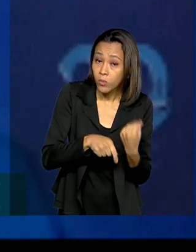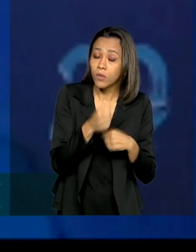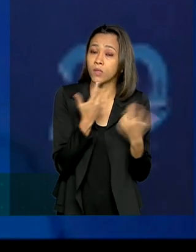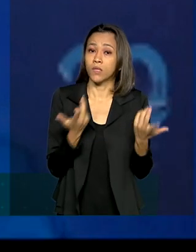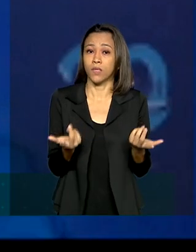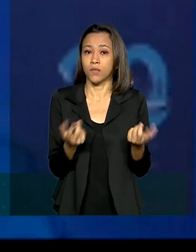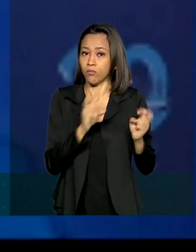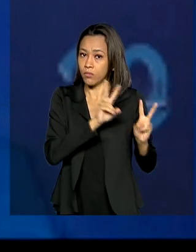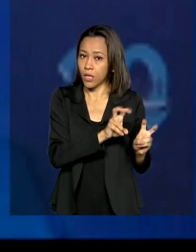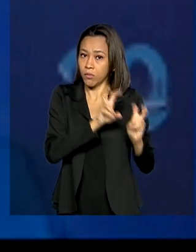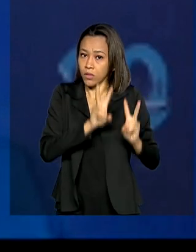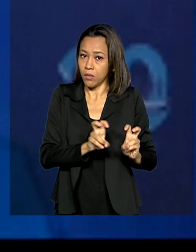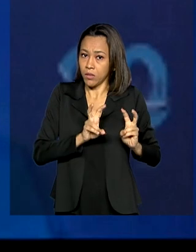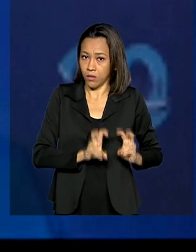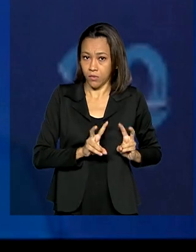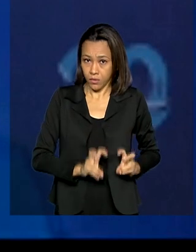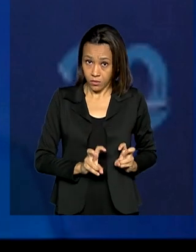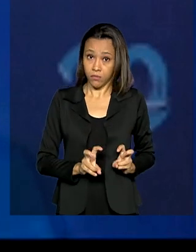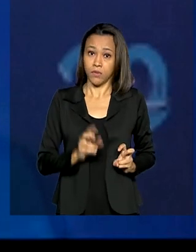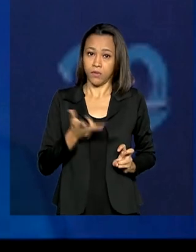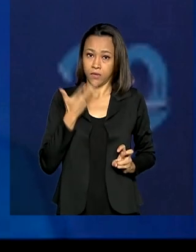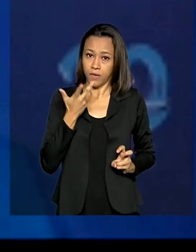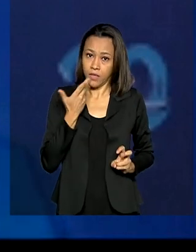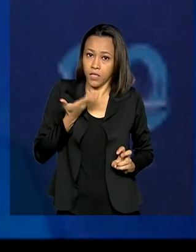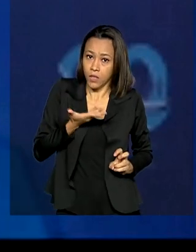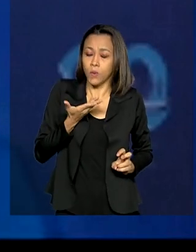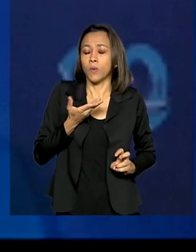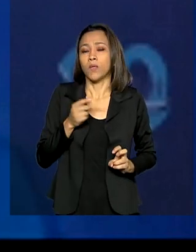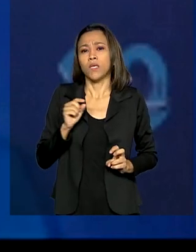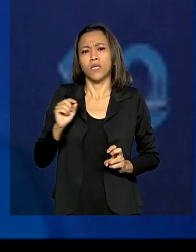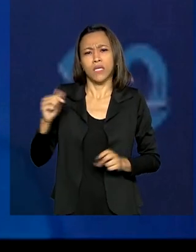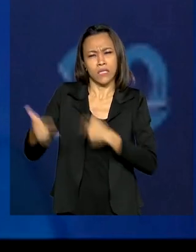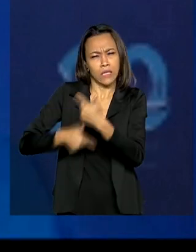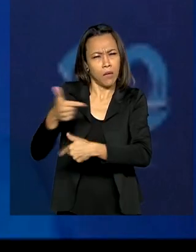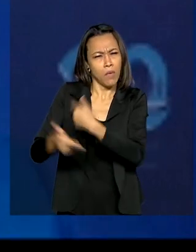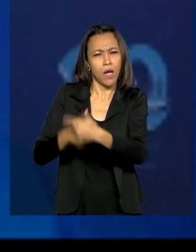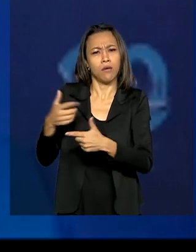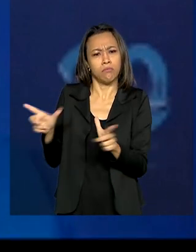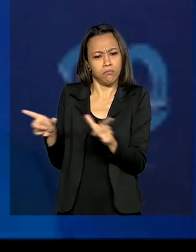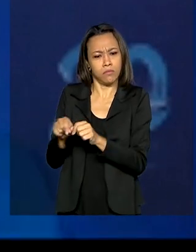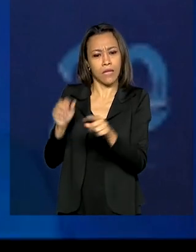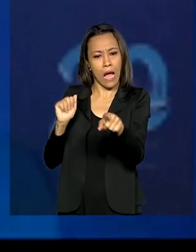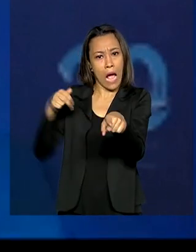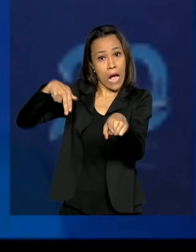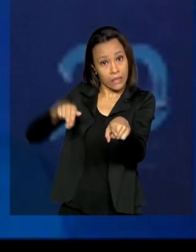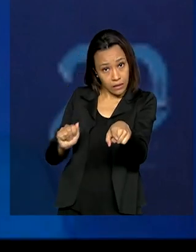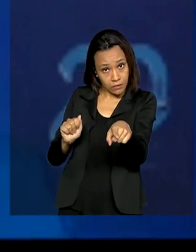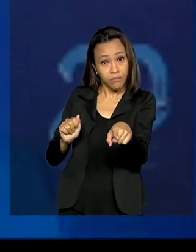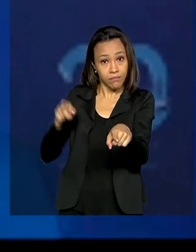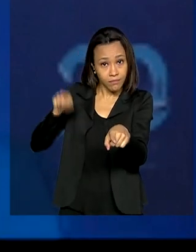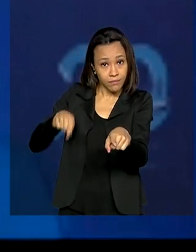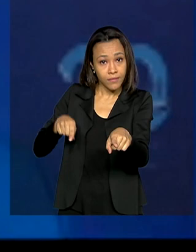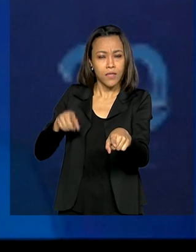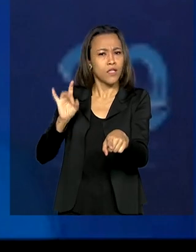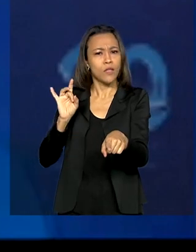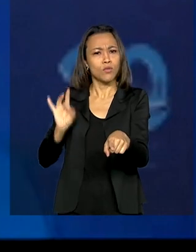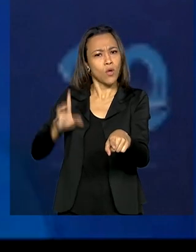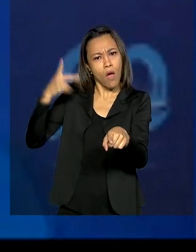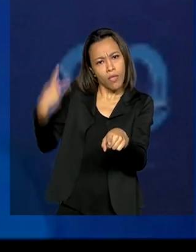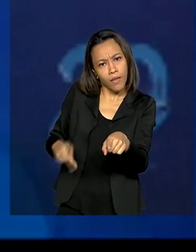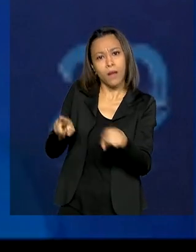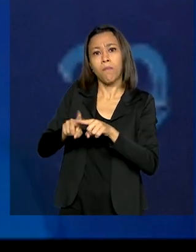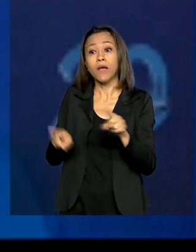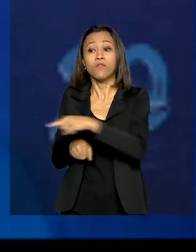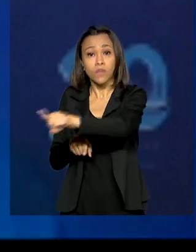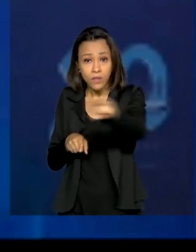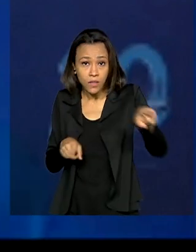remarcável aí todo esse trabalho que não só a ANA tem, mas que todos vocês envolvidos aí na